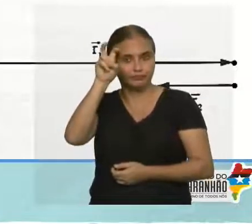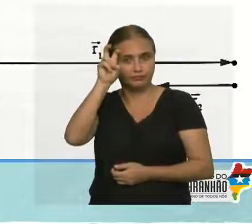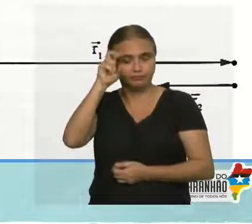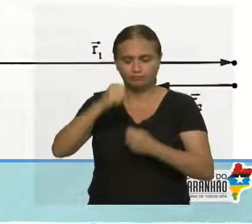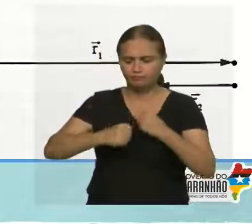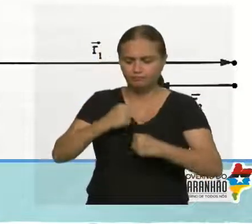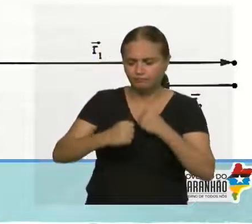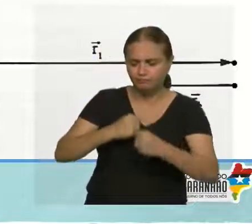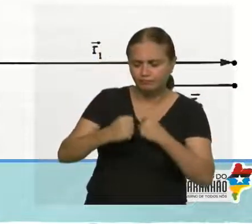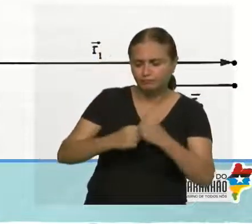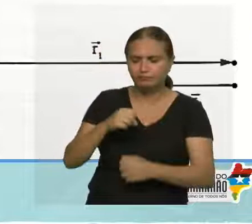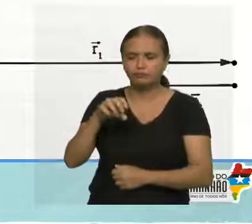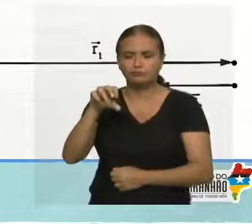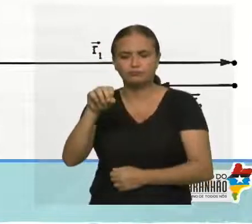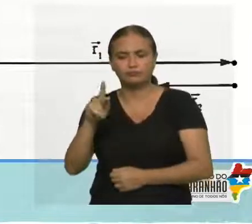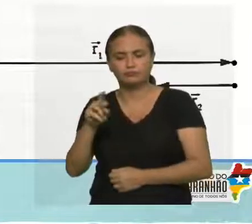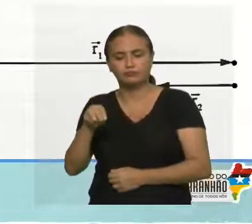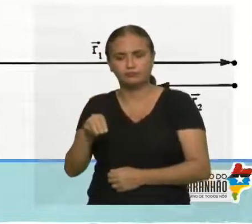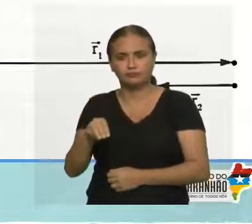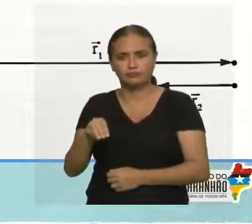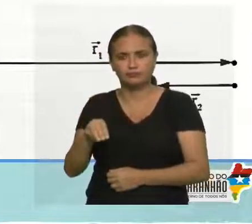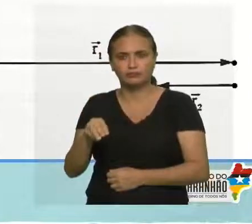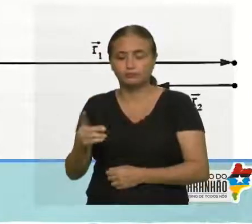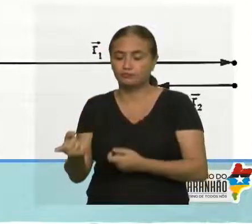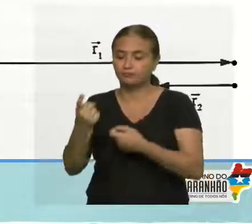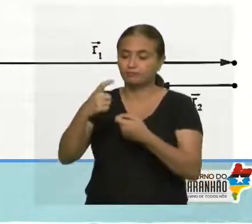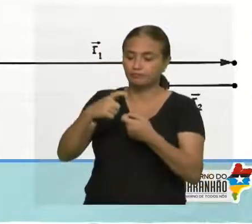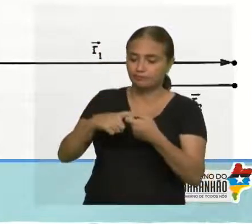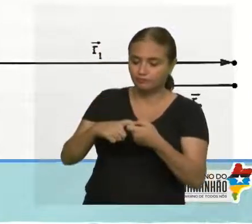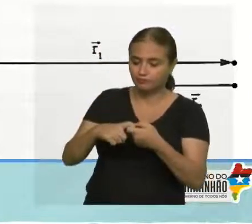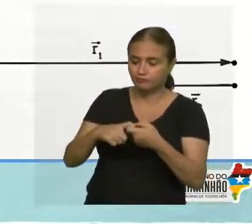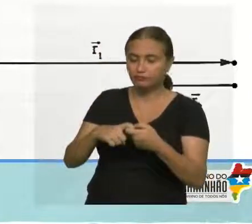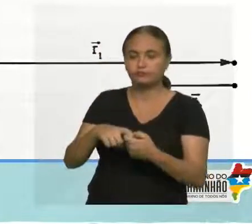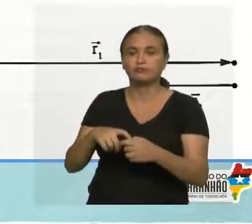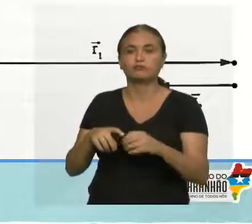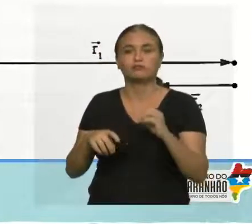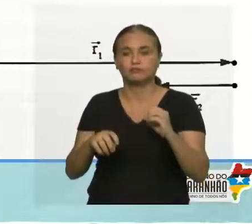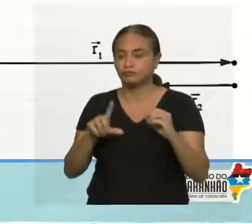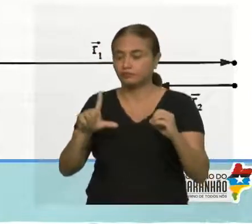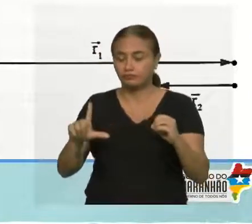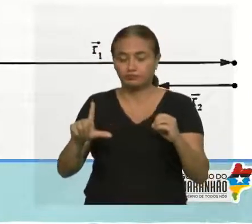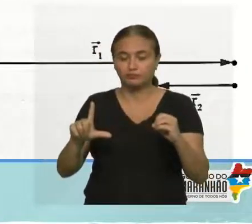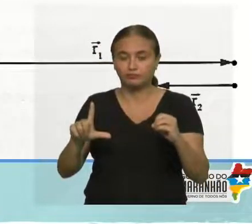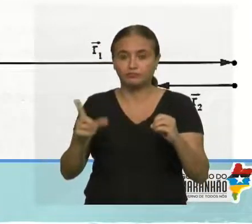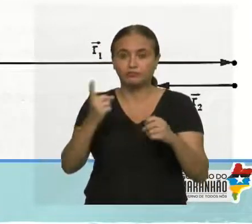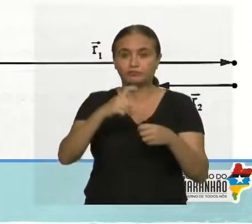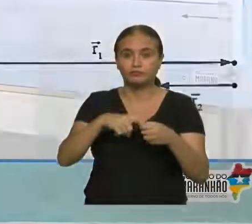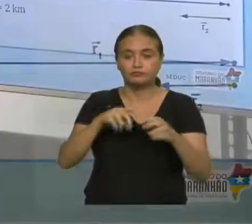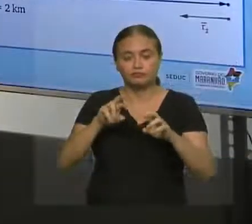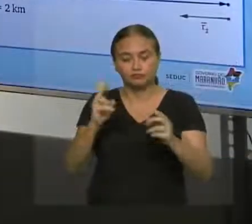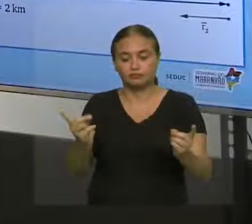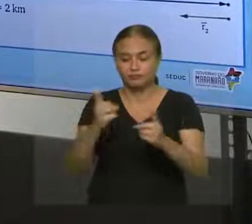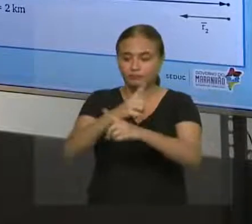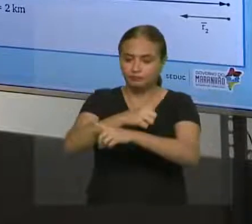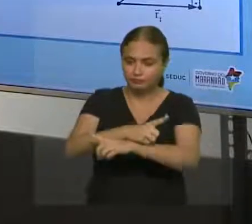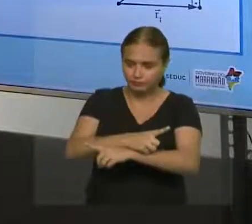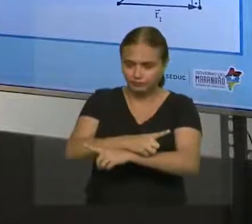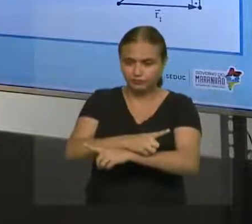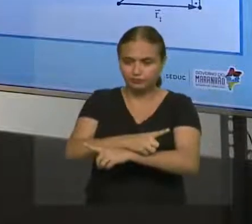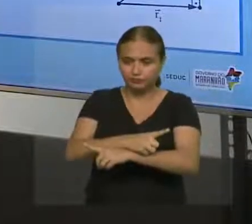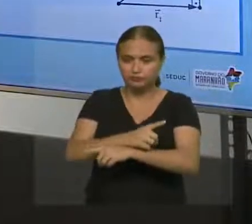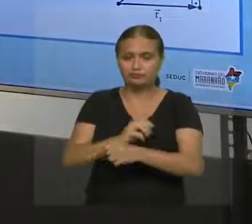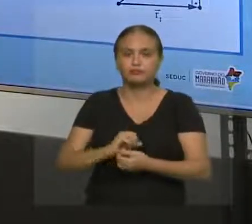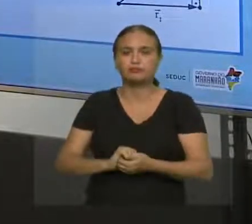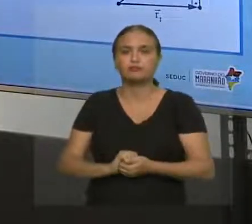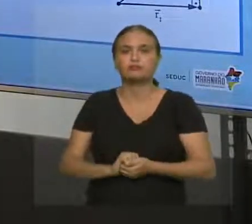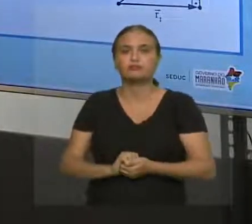percorre 9 km aqui na direção leste, depois ela volta para a direção leste aqui, 2 km. Então, são sentidos opostos. Aí o que